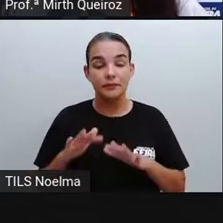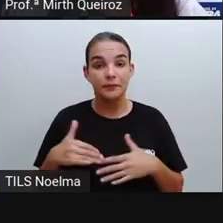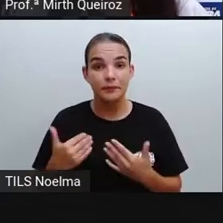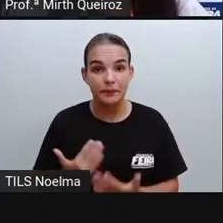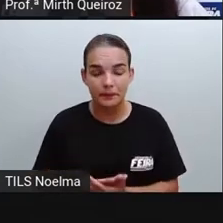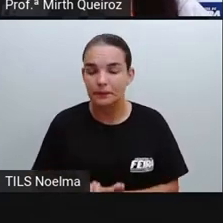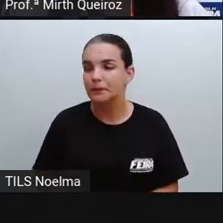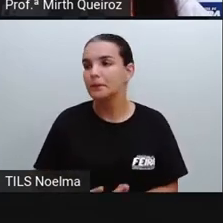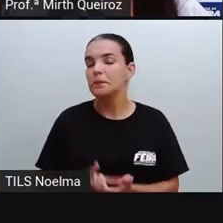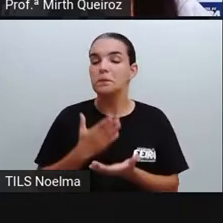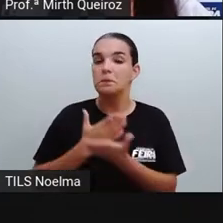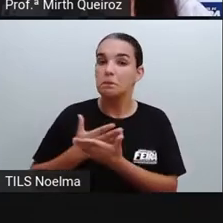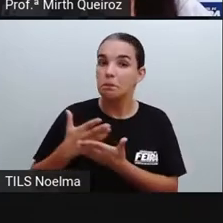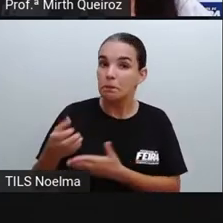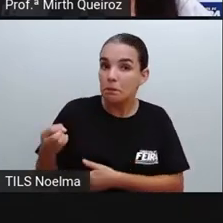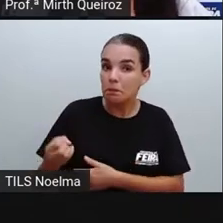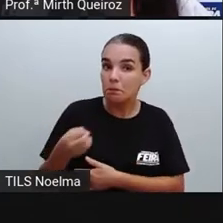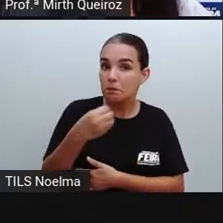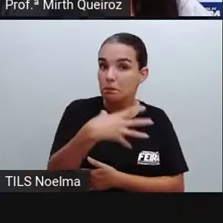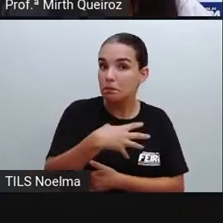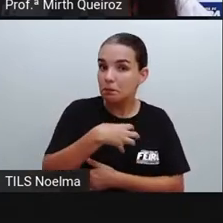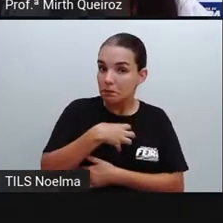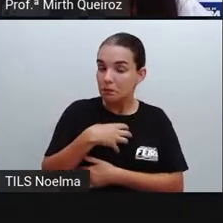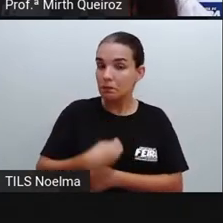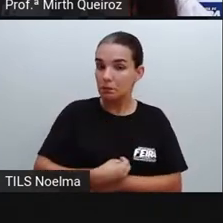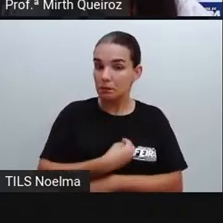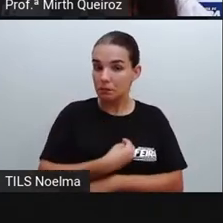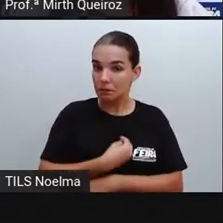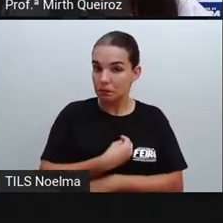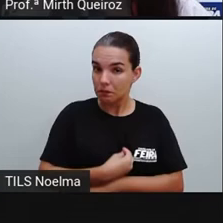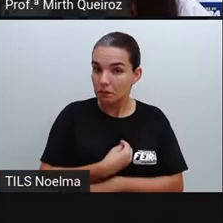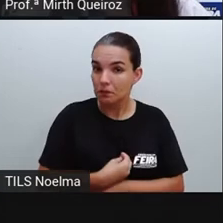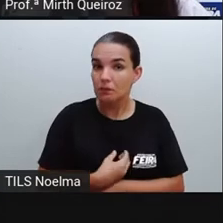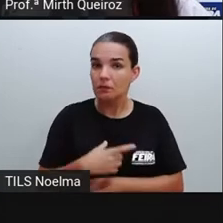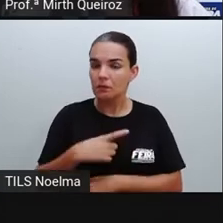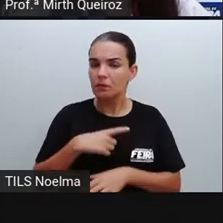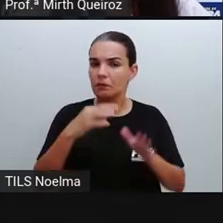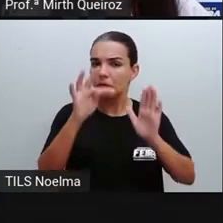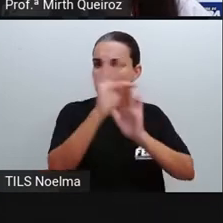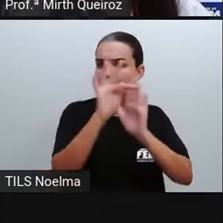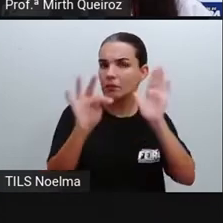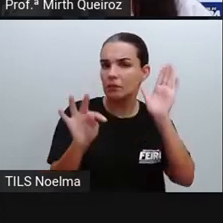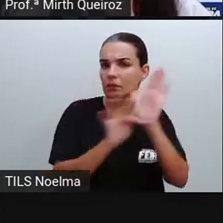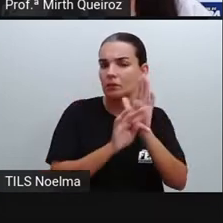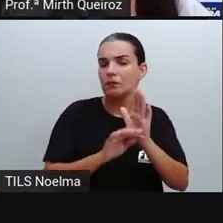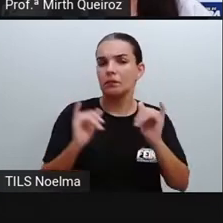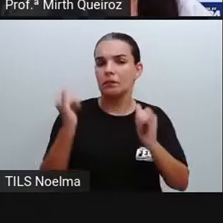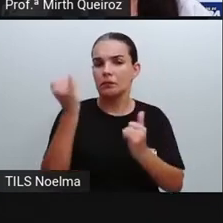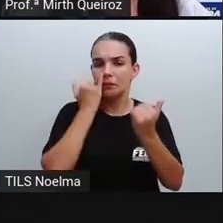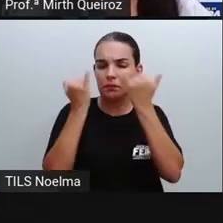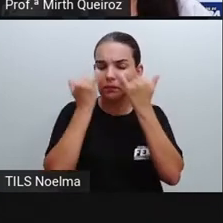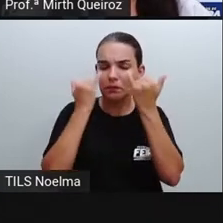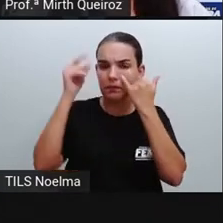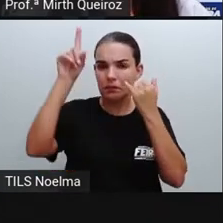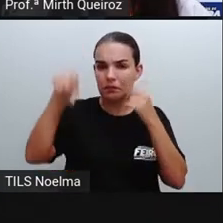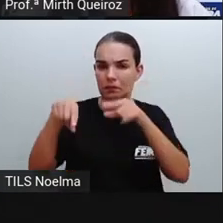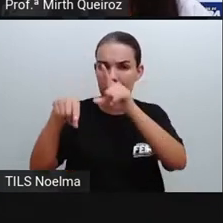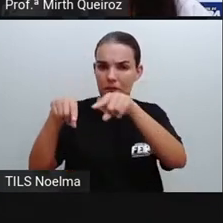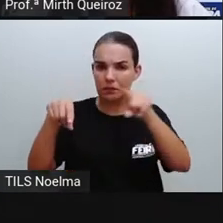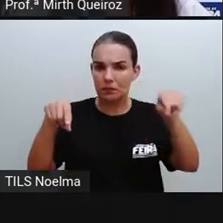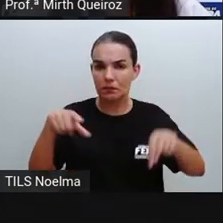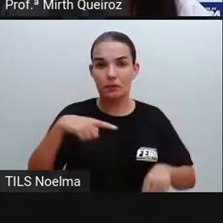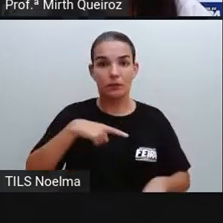novo modo de vida que o gênero textual infográfico ganha prestígio. Muito utilizado pela mídia